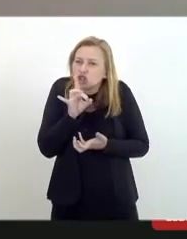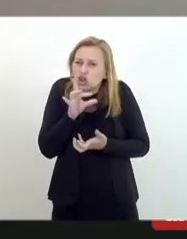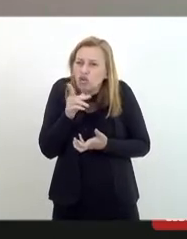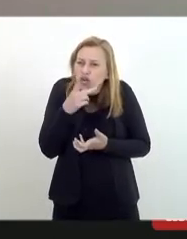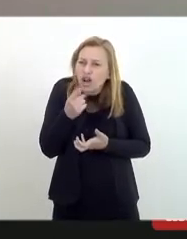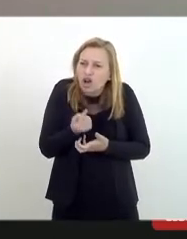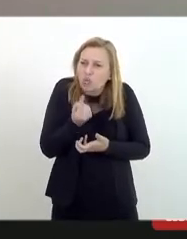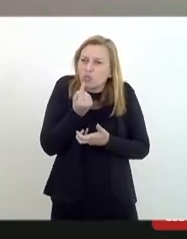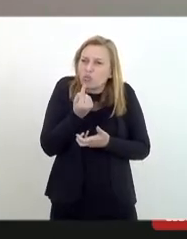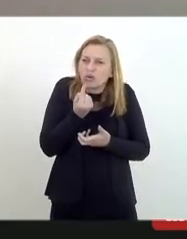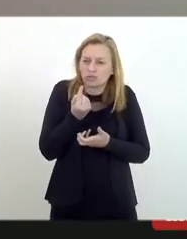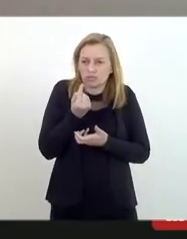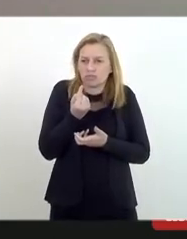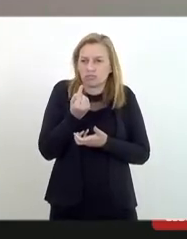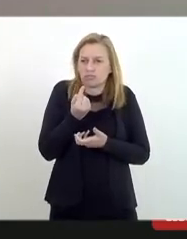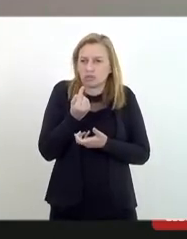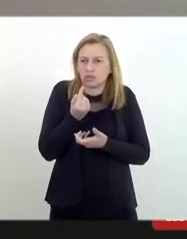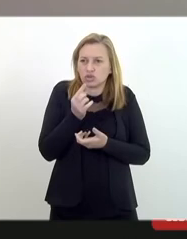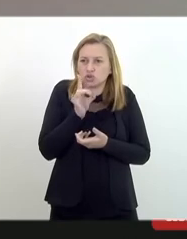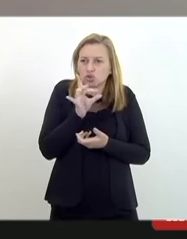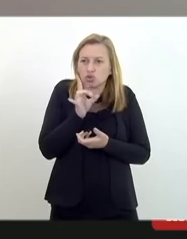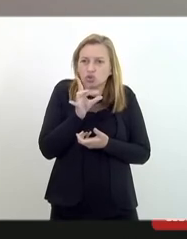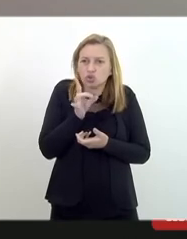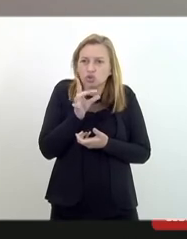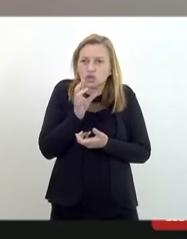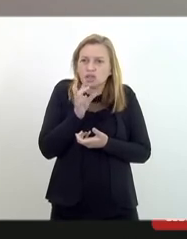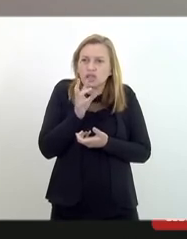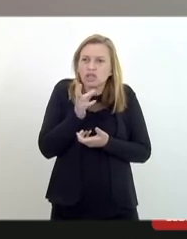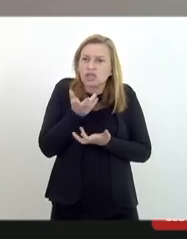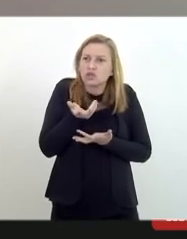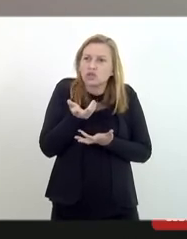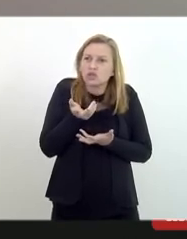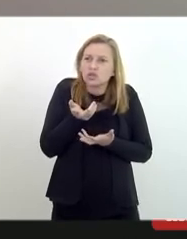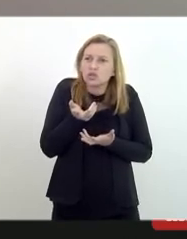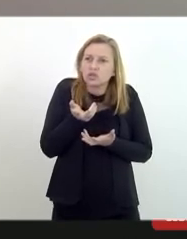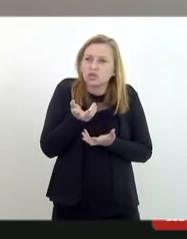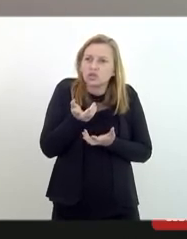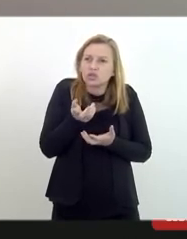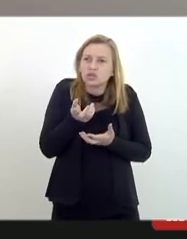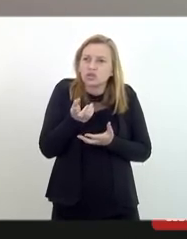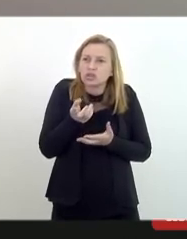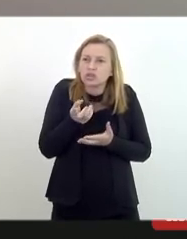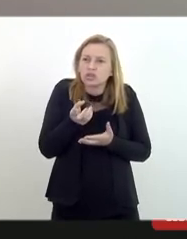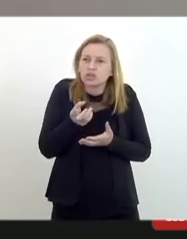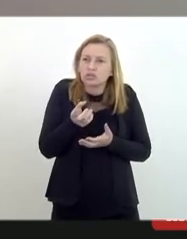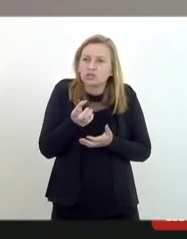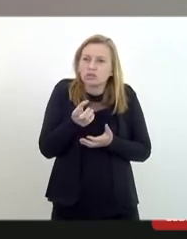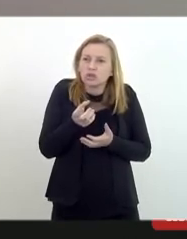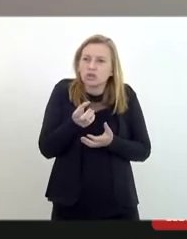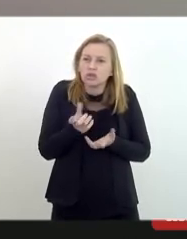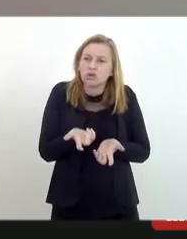algumas coisinhas a respeito de posições extremadas